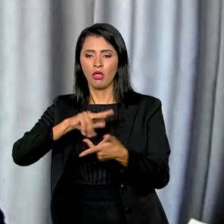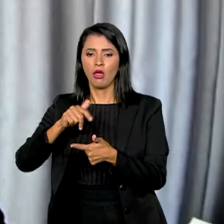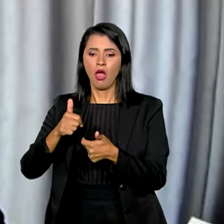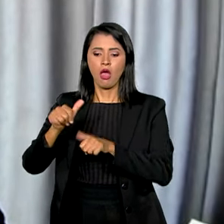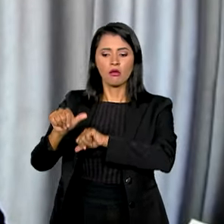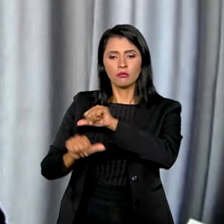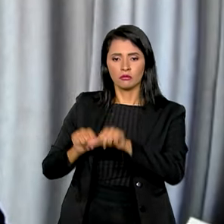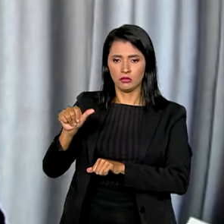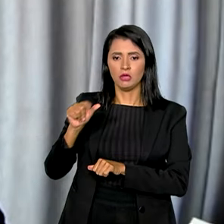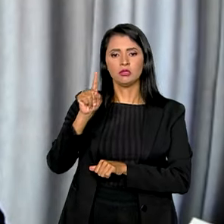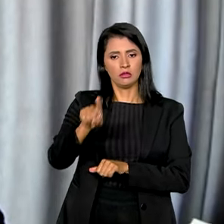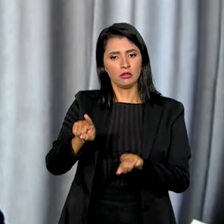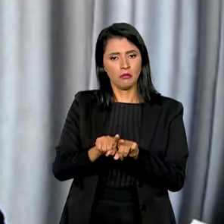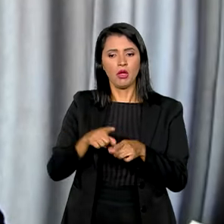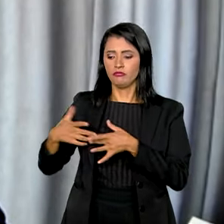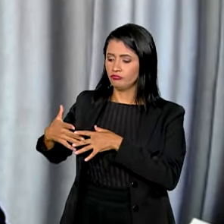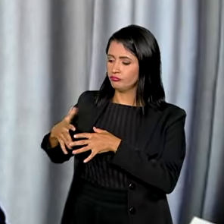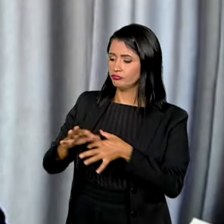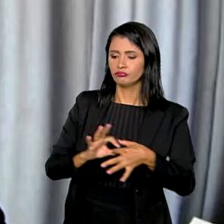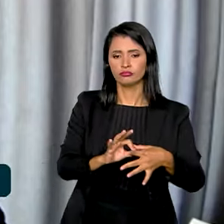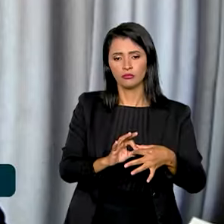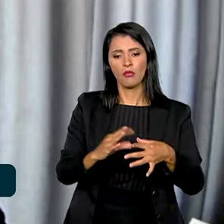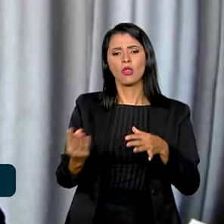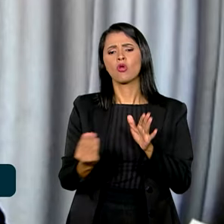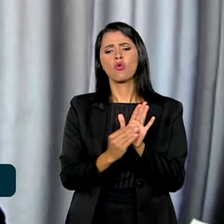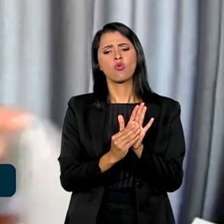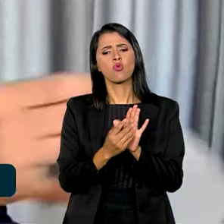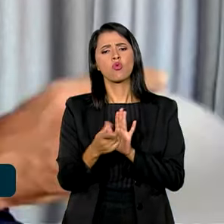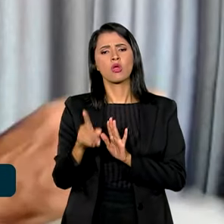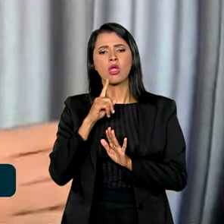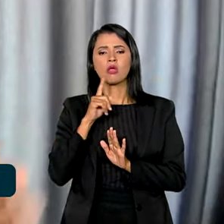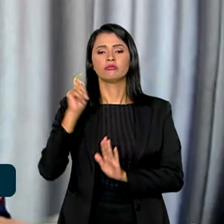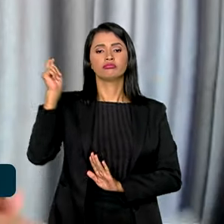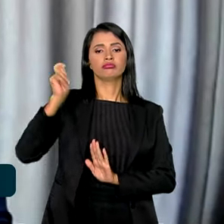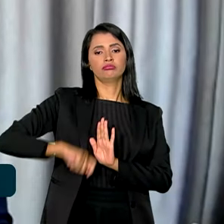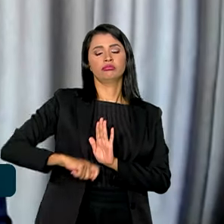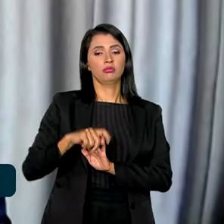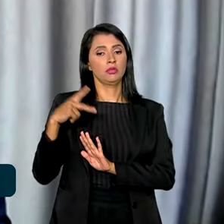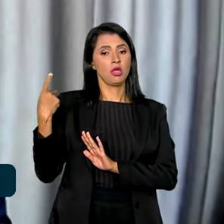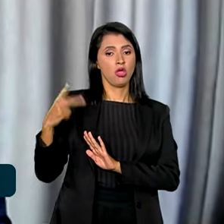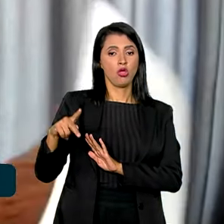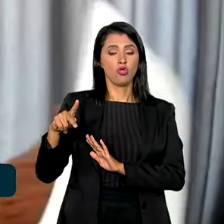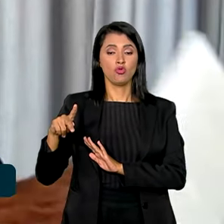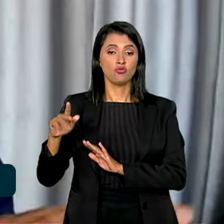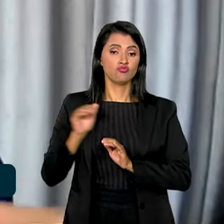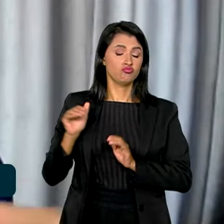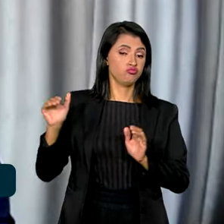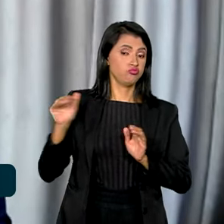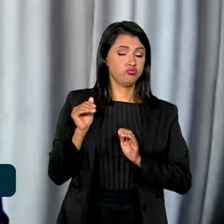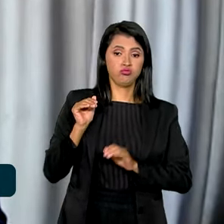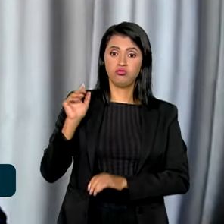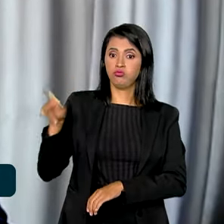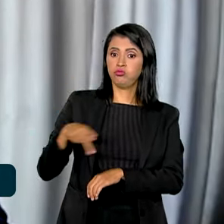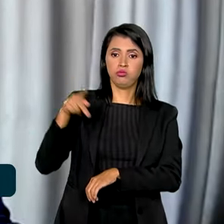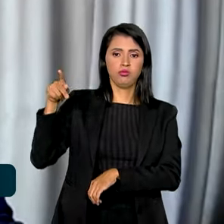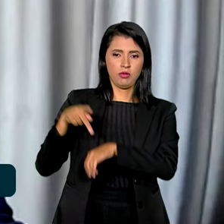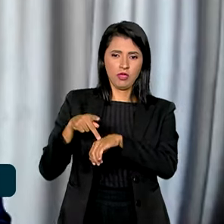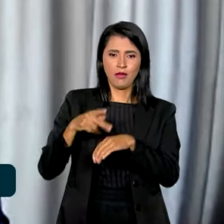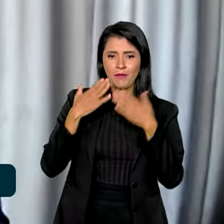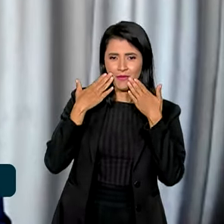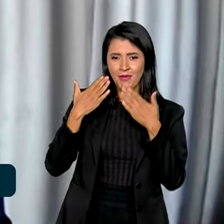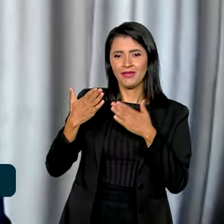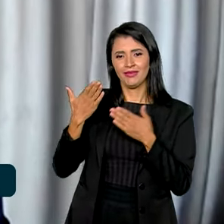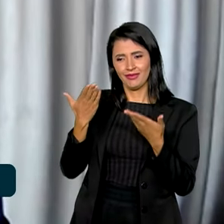nesse contexto também que se insere a sugestão da tributação dos super-ricos, apresentada